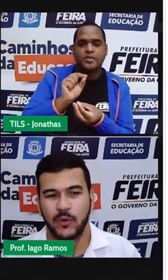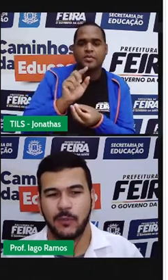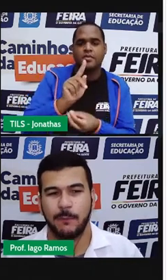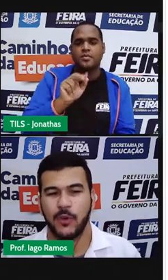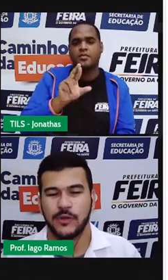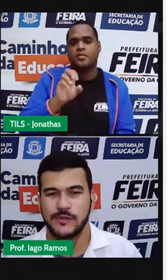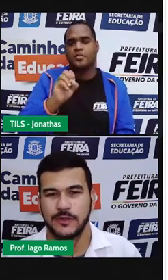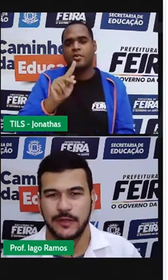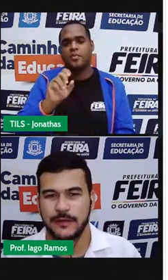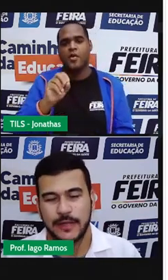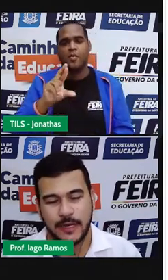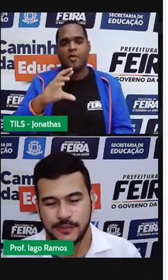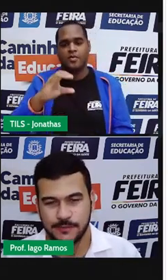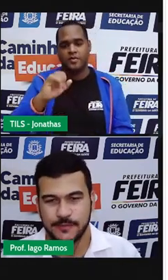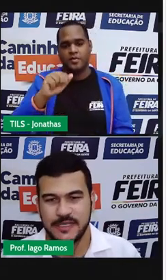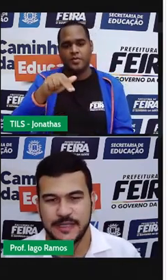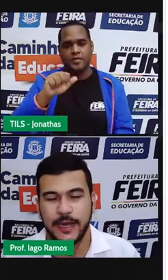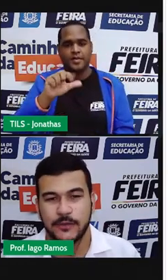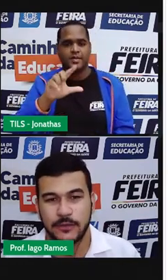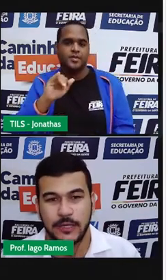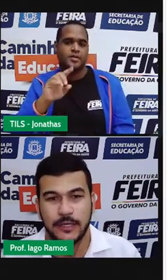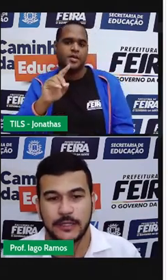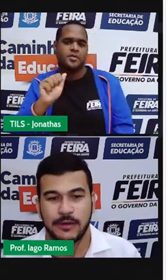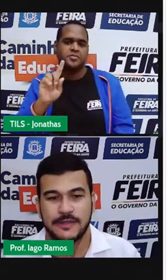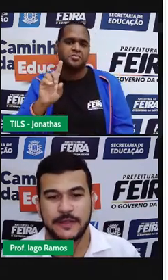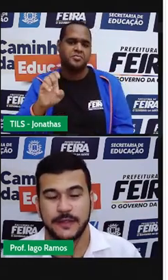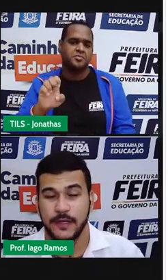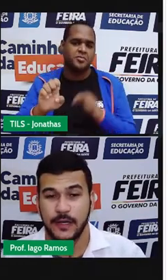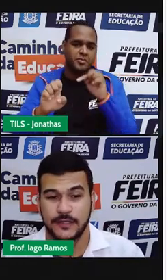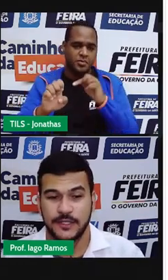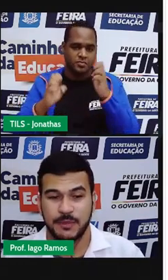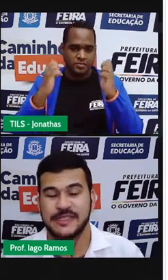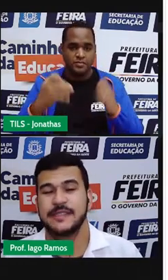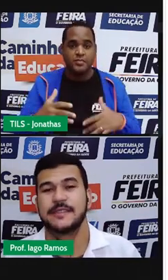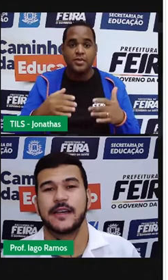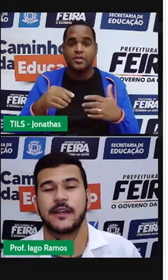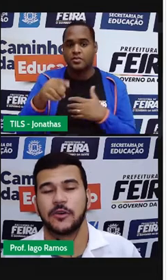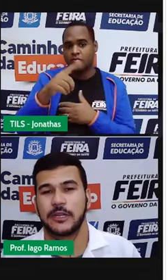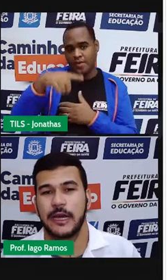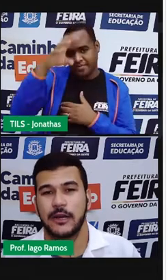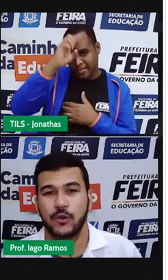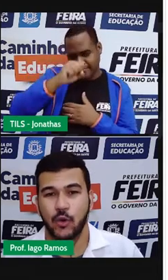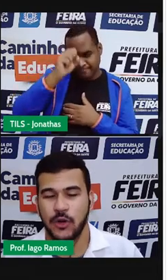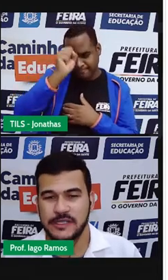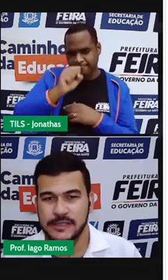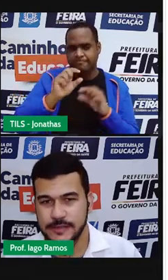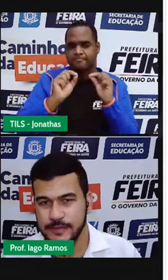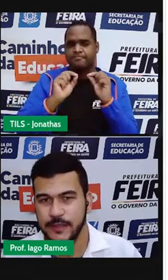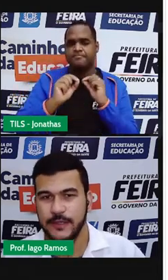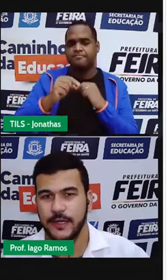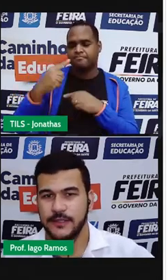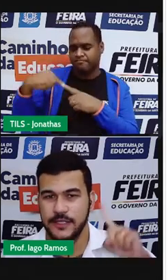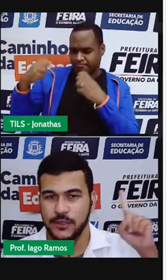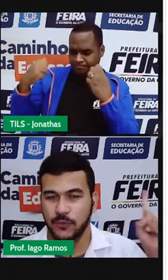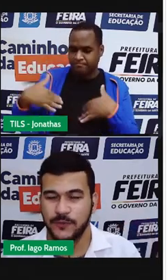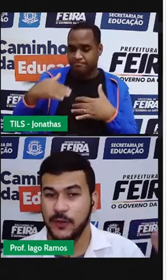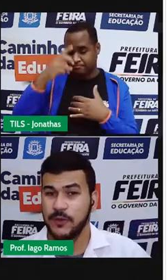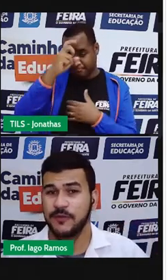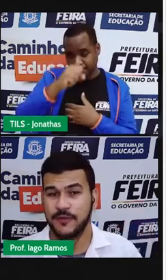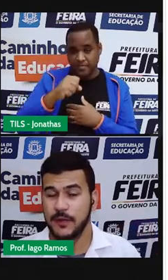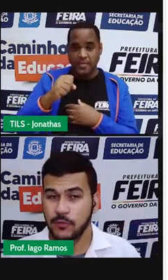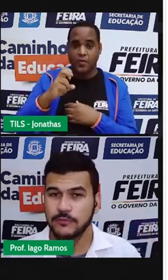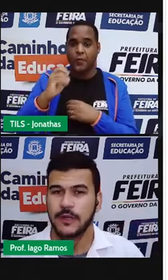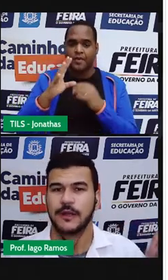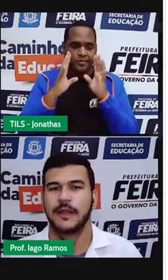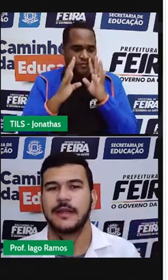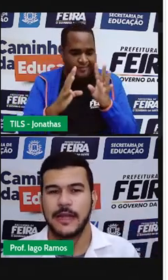a proporcionalidade. Certo? Então, assim, a gente precisa recordar coisas que a gente ouviu